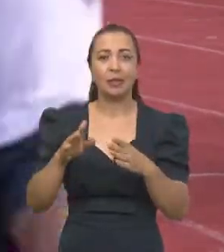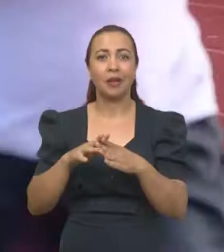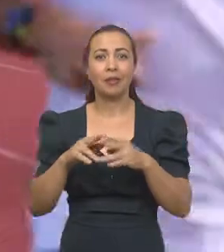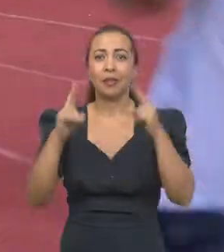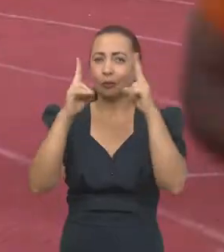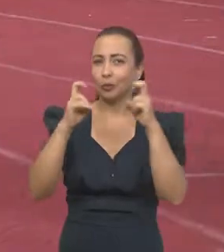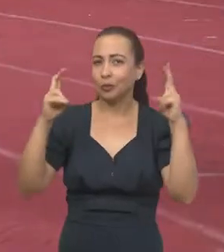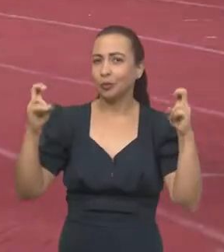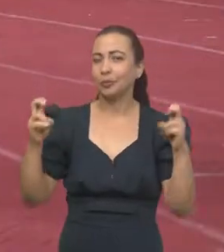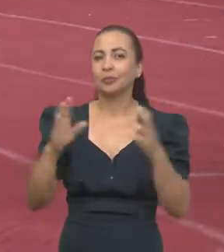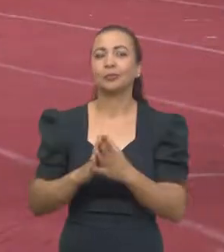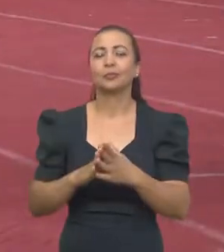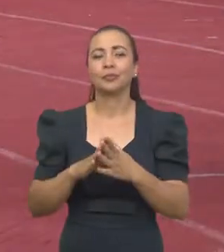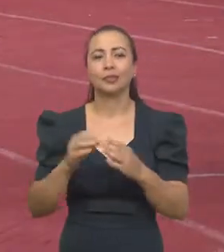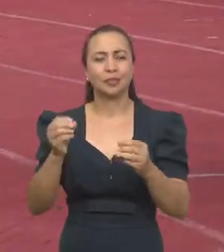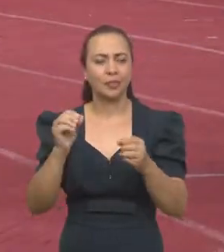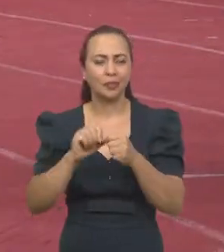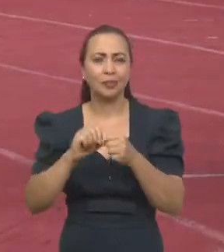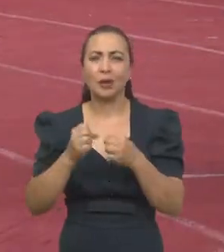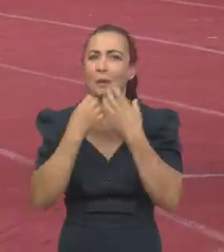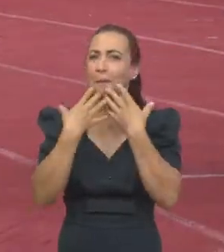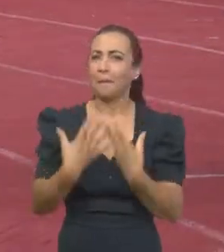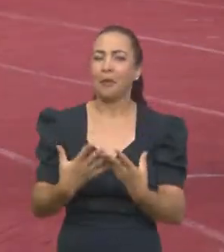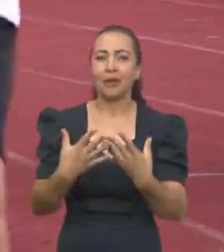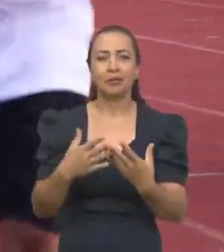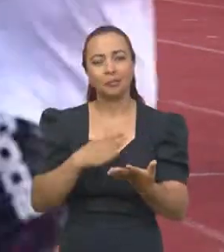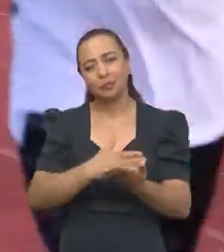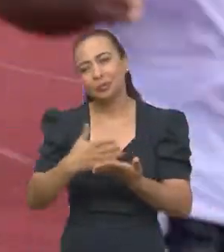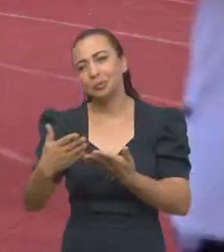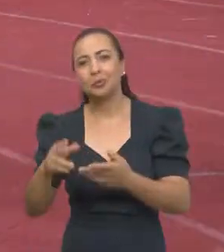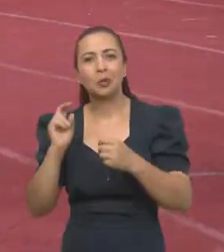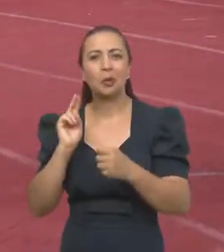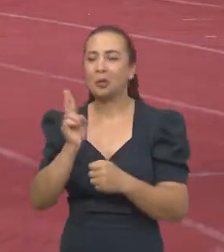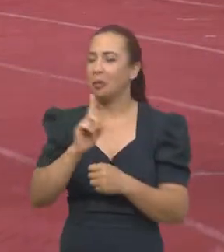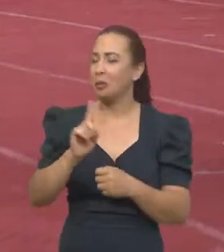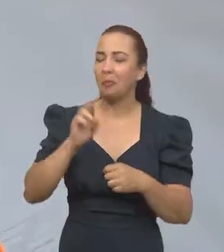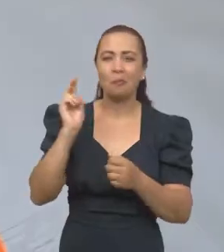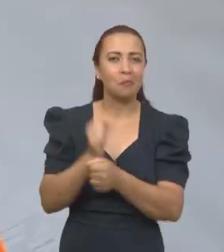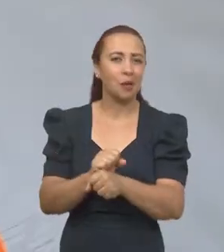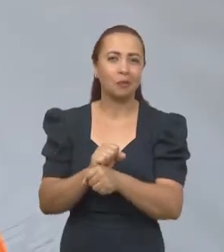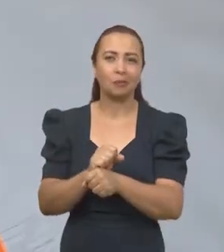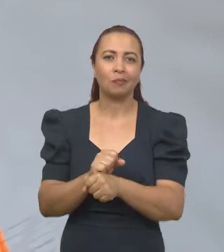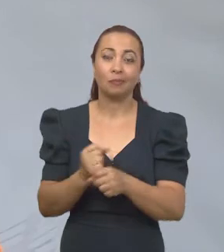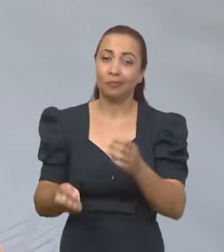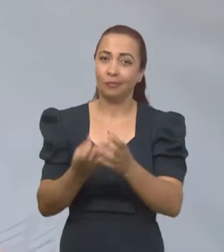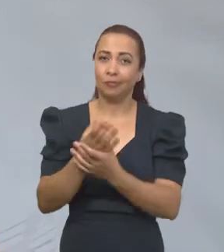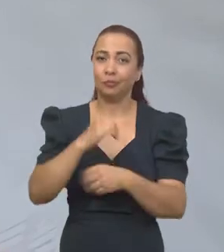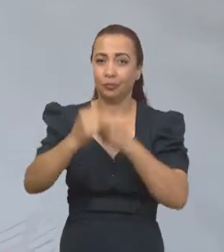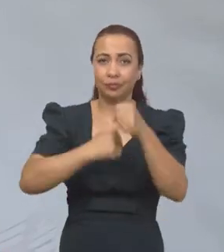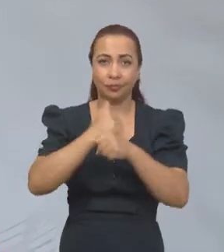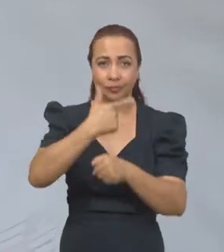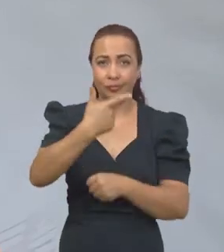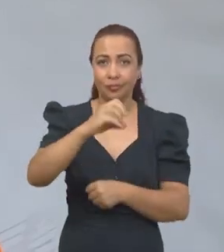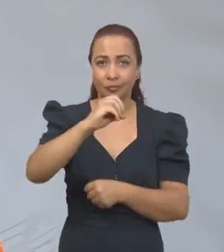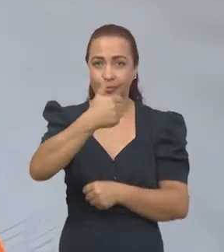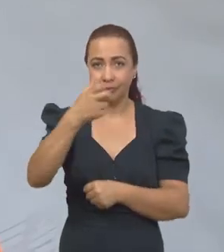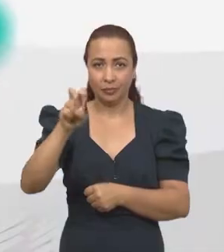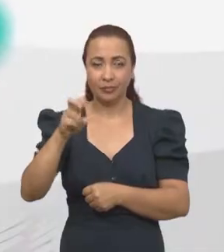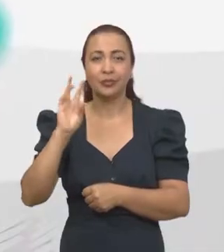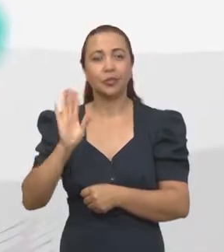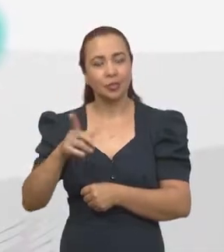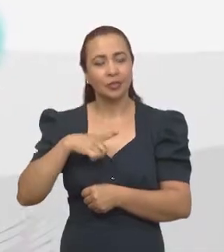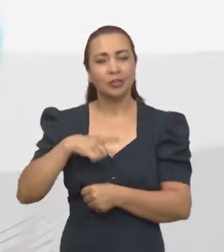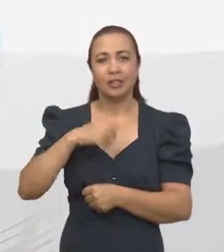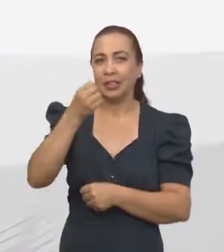Florianópolis. E me fez muito bem, e desde então eu não parei de correr. Ele surge em 2015, e a gente tem esses